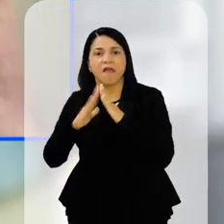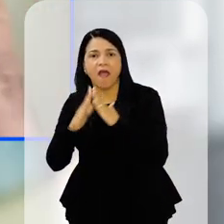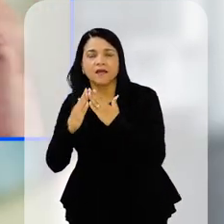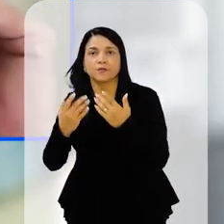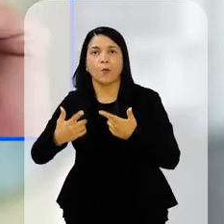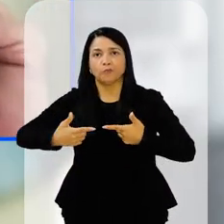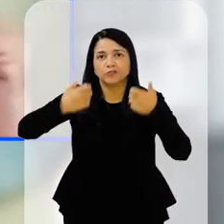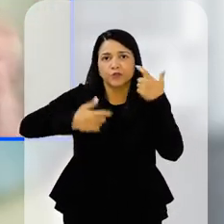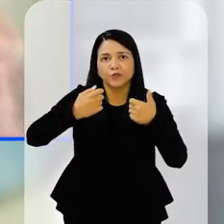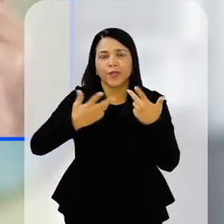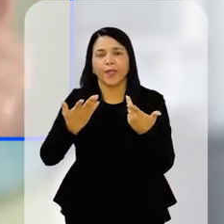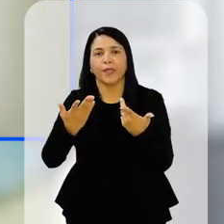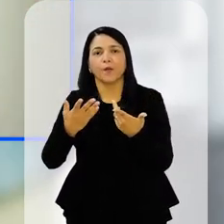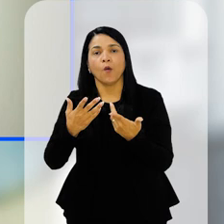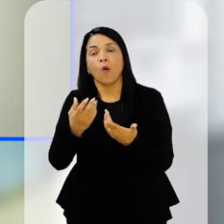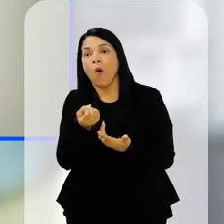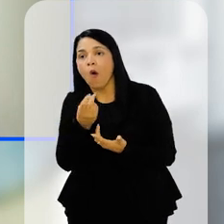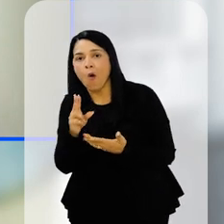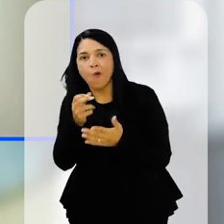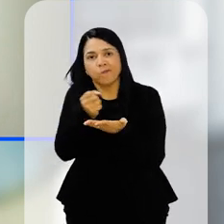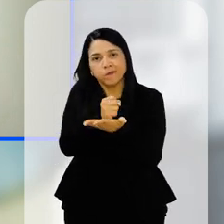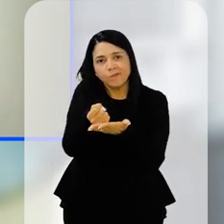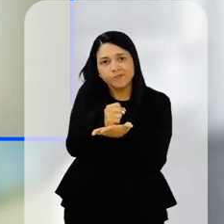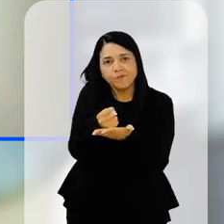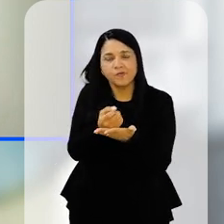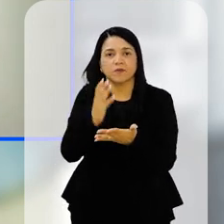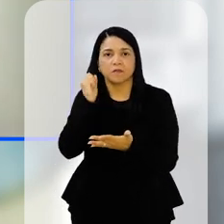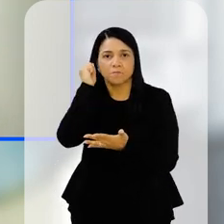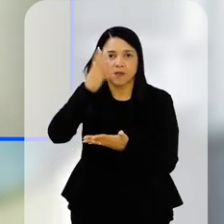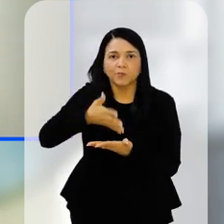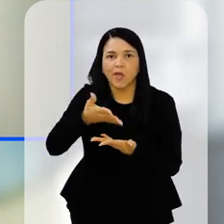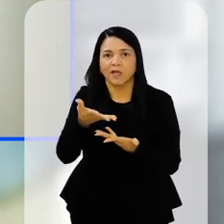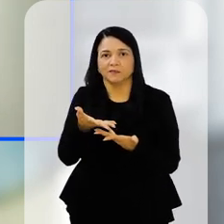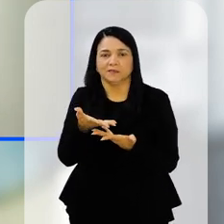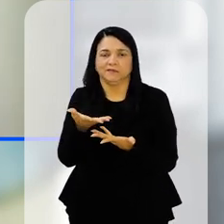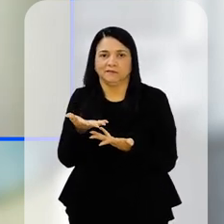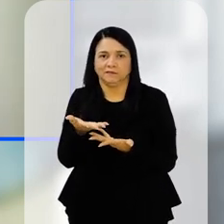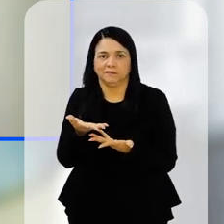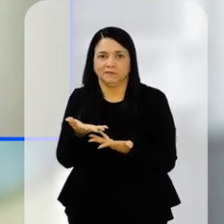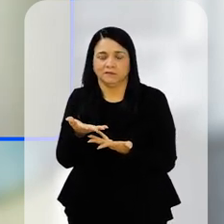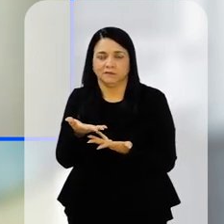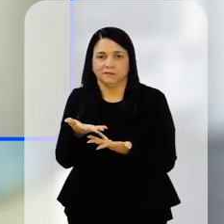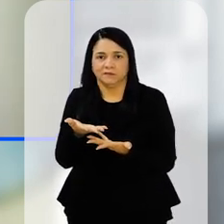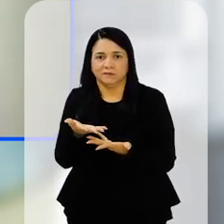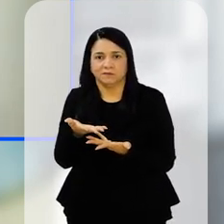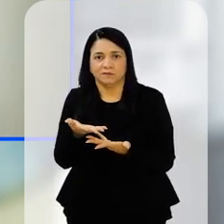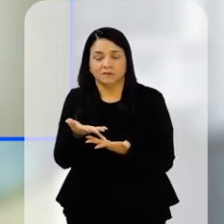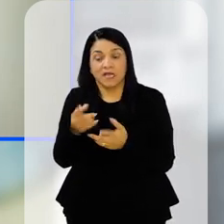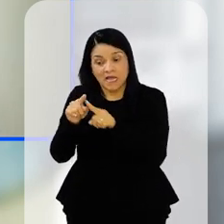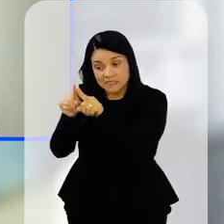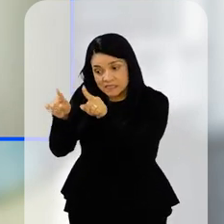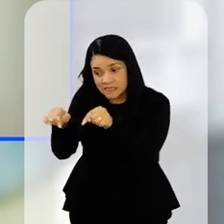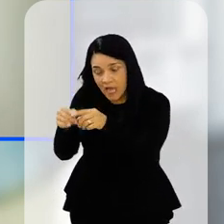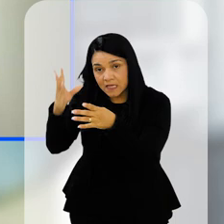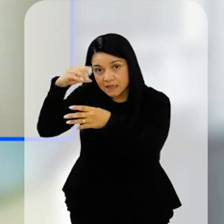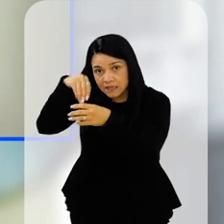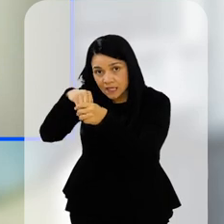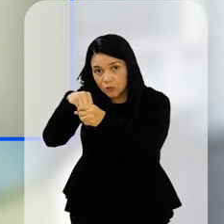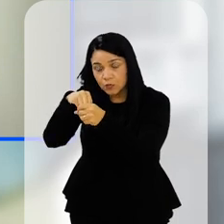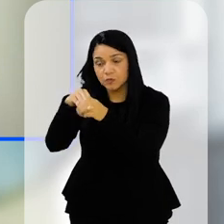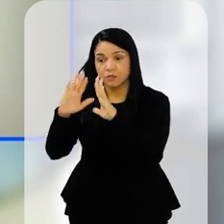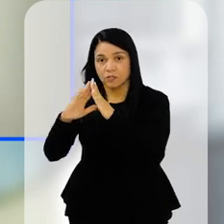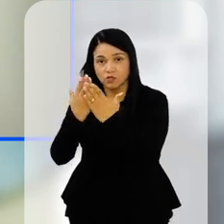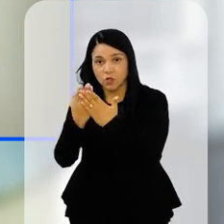tiroteio, ou então ficou jogando videogame até as três horas da manhã, coisa bem comum e prosaica, então as salas de sono